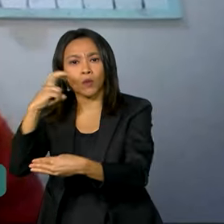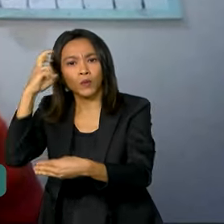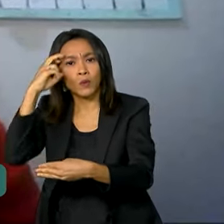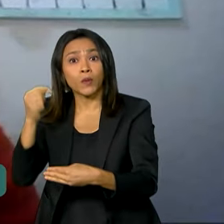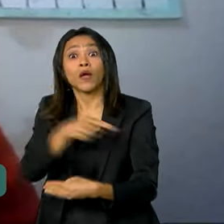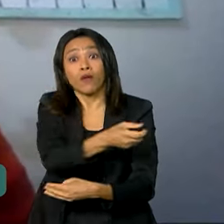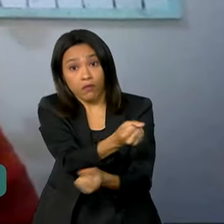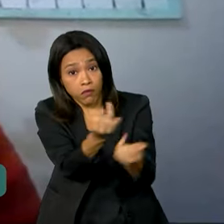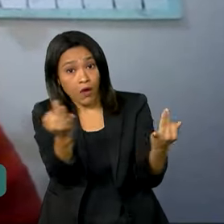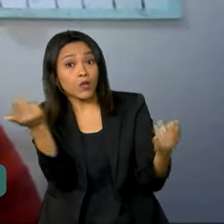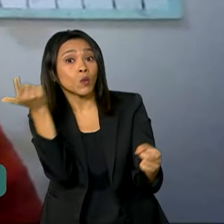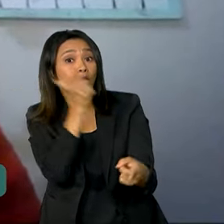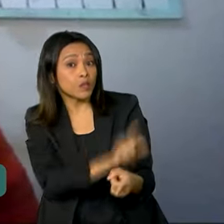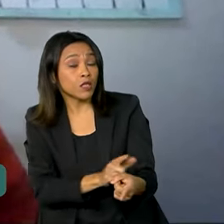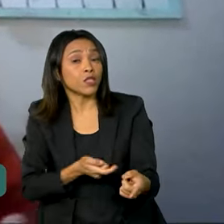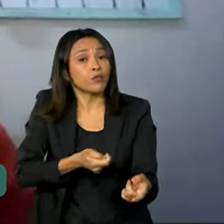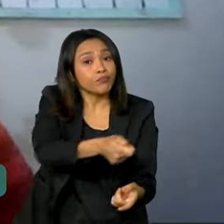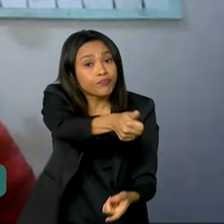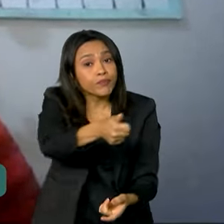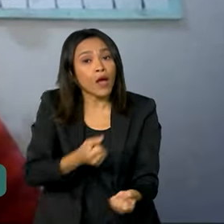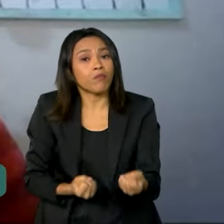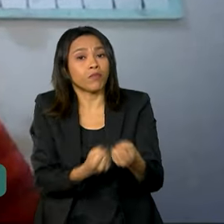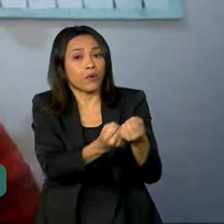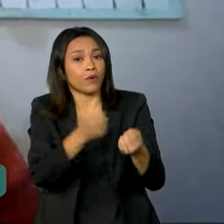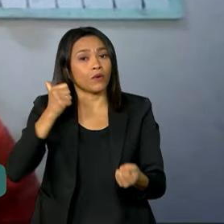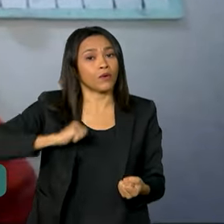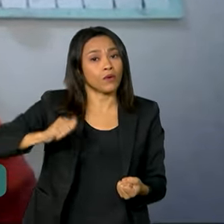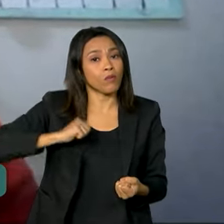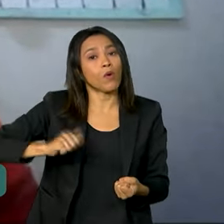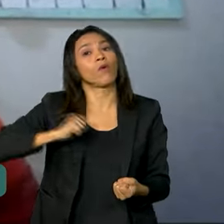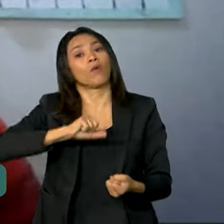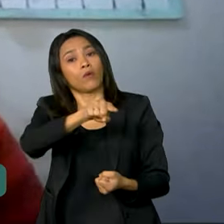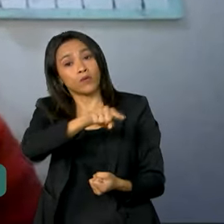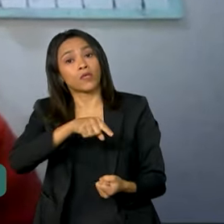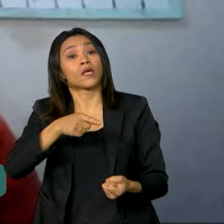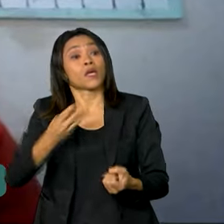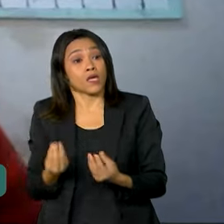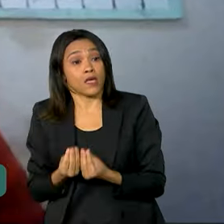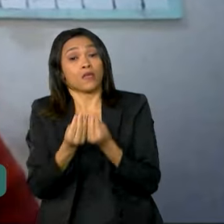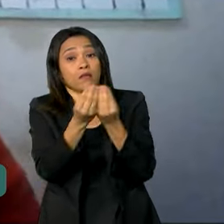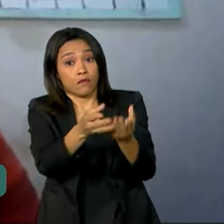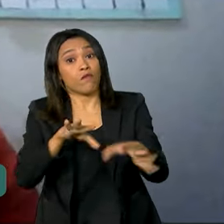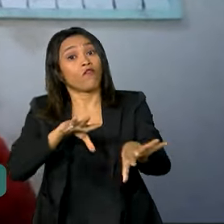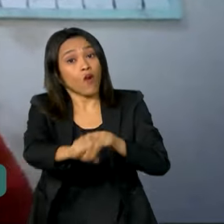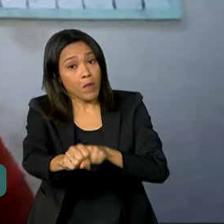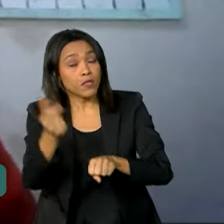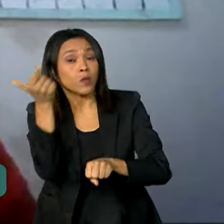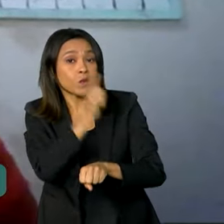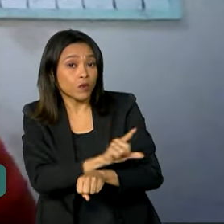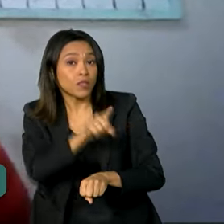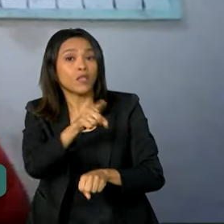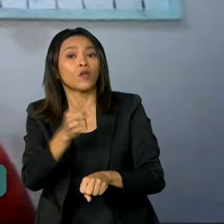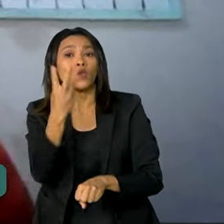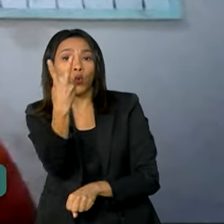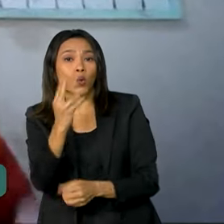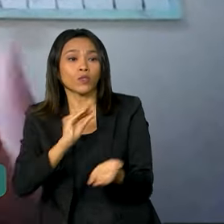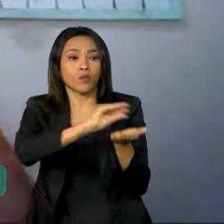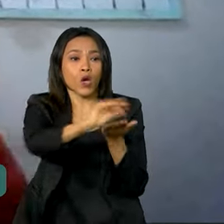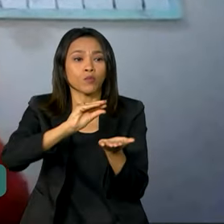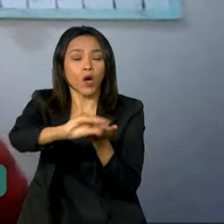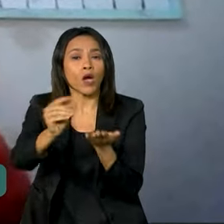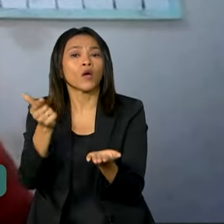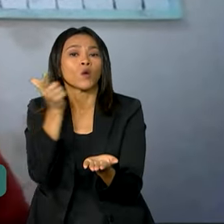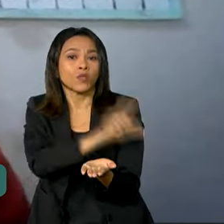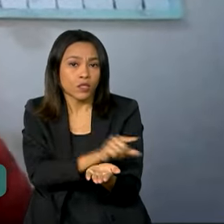auxílio, a bolsa, auxílio, fizeram a formação, receberam as duas parcelas. Esses programas, esses auxílios